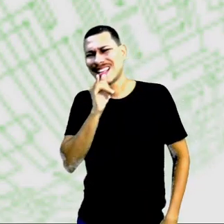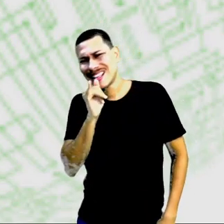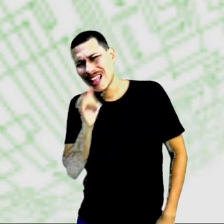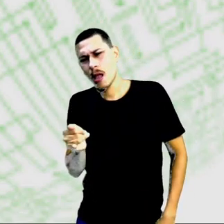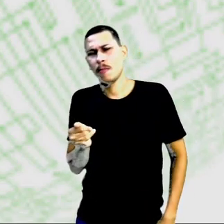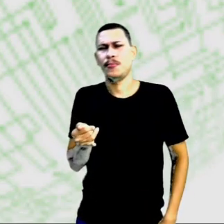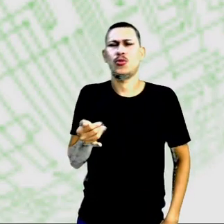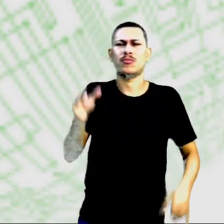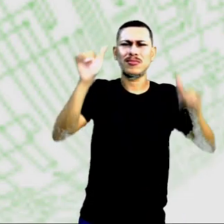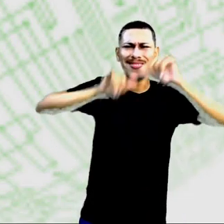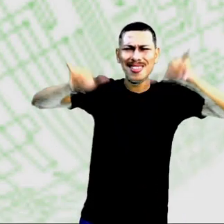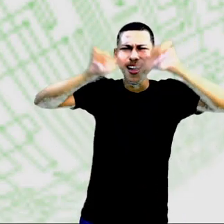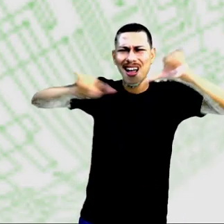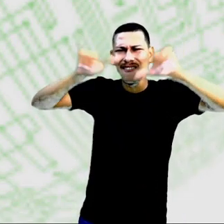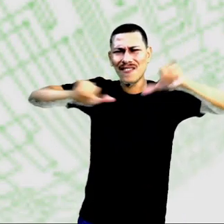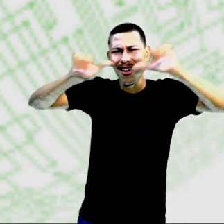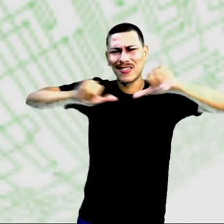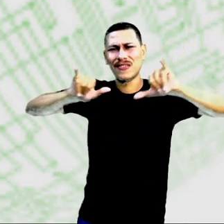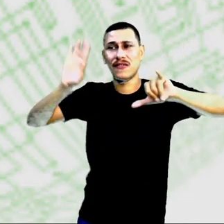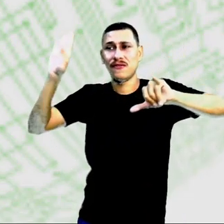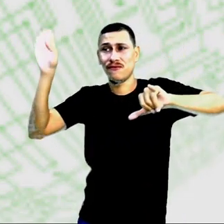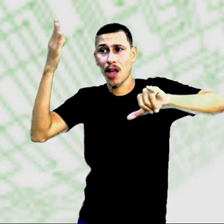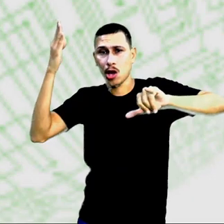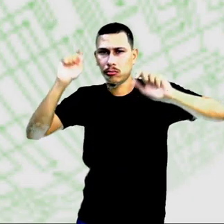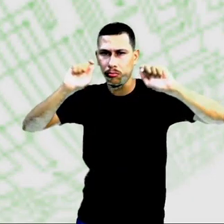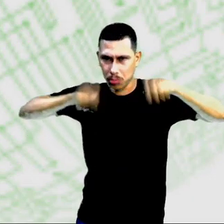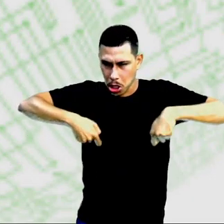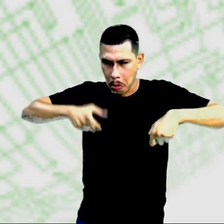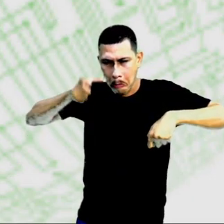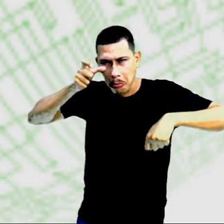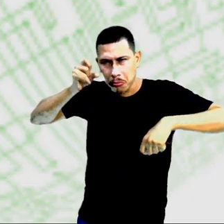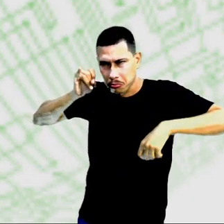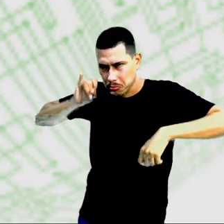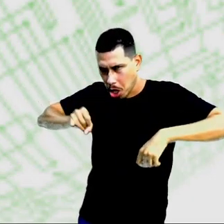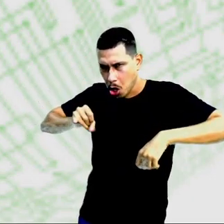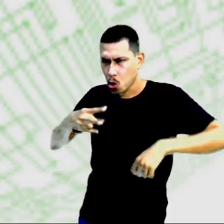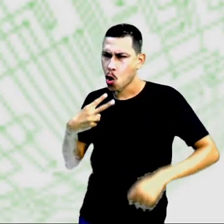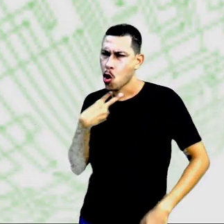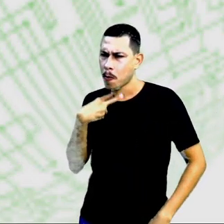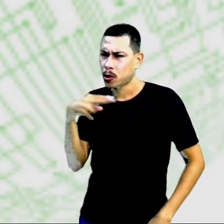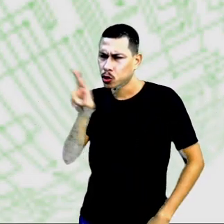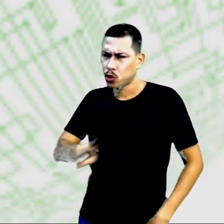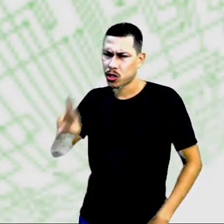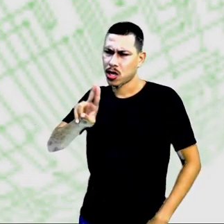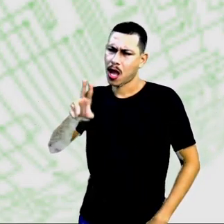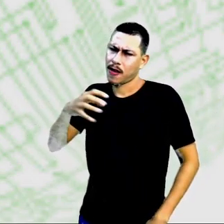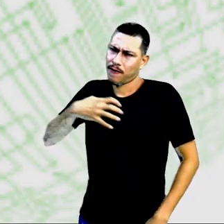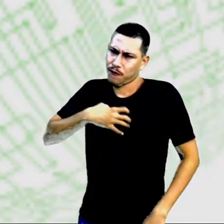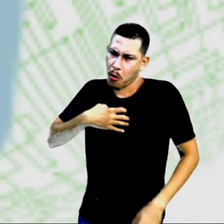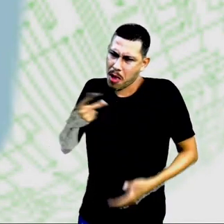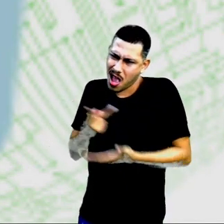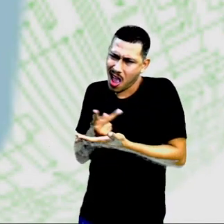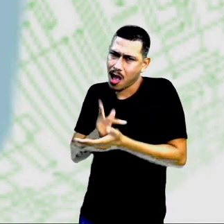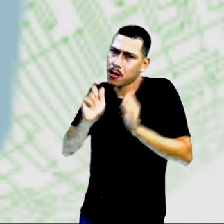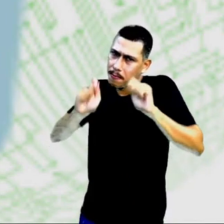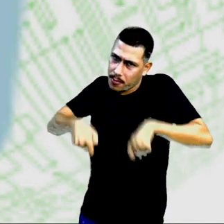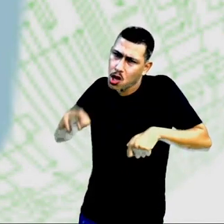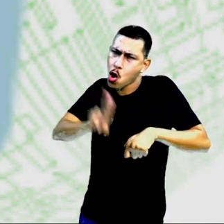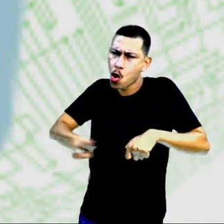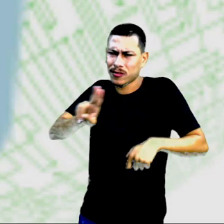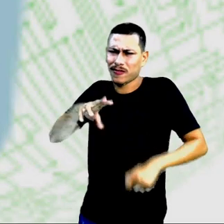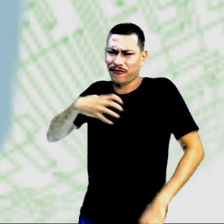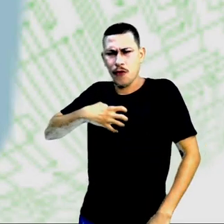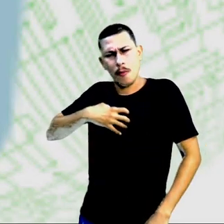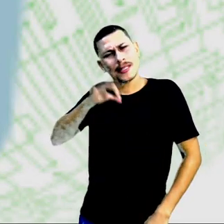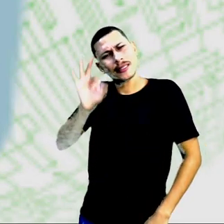corretamente, passar as informações, usar de maneira que vá ajudar as pessoas e ajudar você